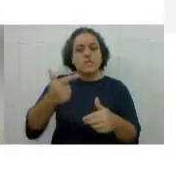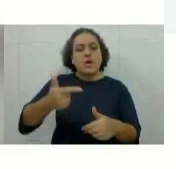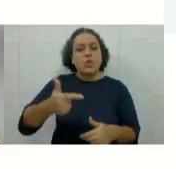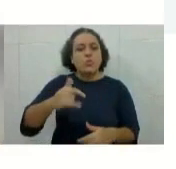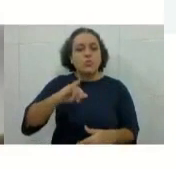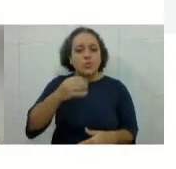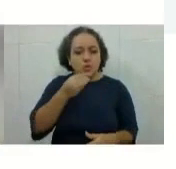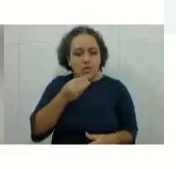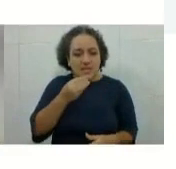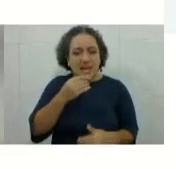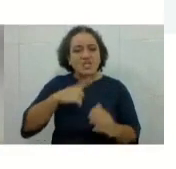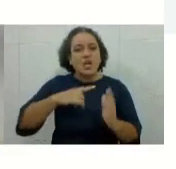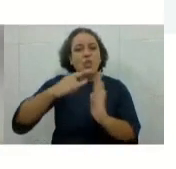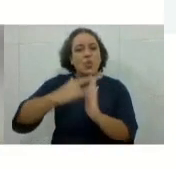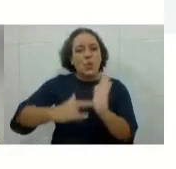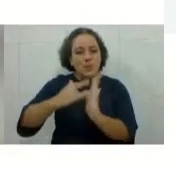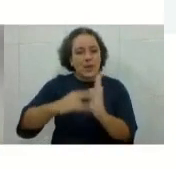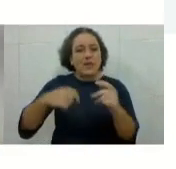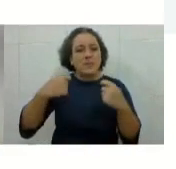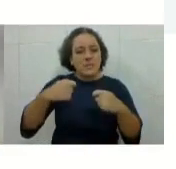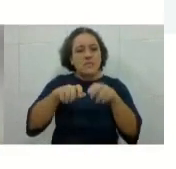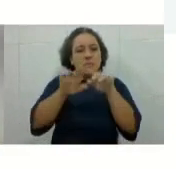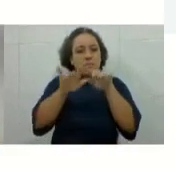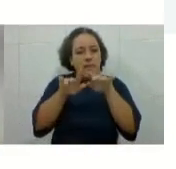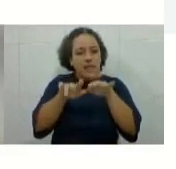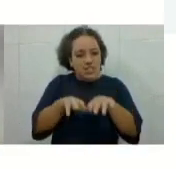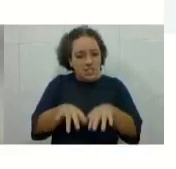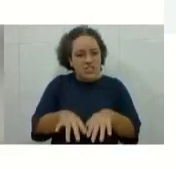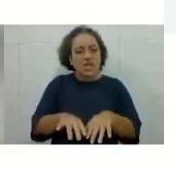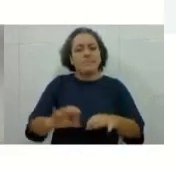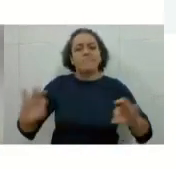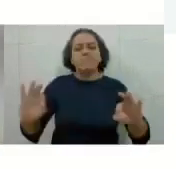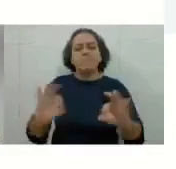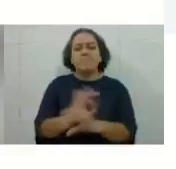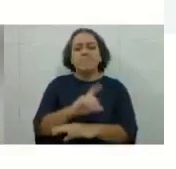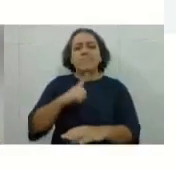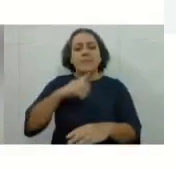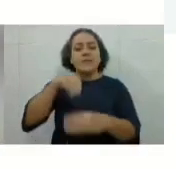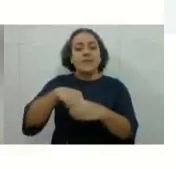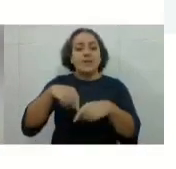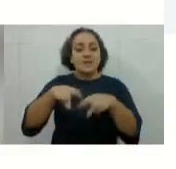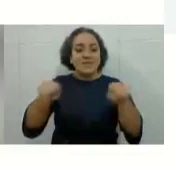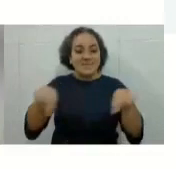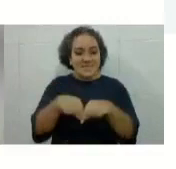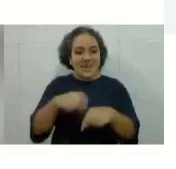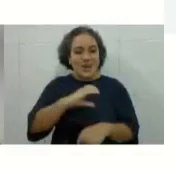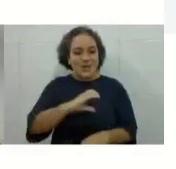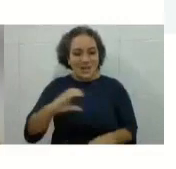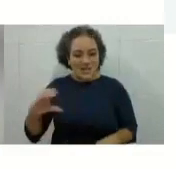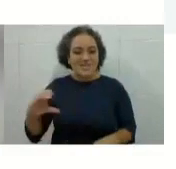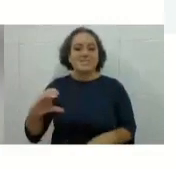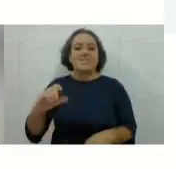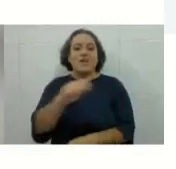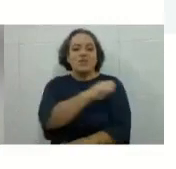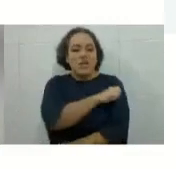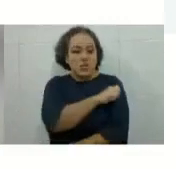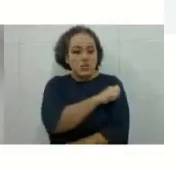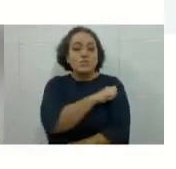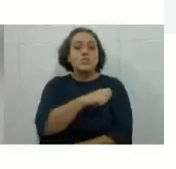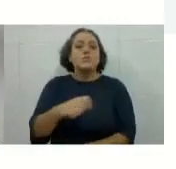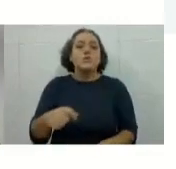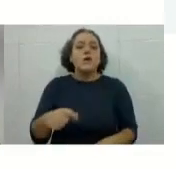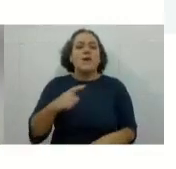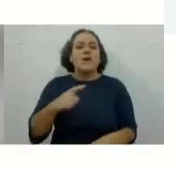preencher, que está disponível lá na sala de coordenação de alunos, o documento junto com o seu atestado, simples,